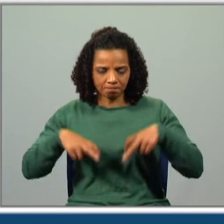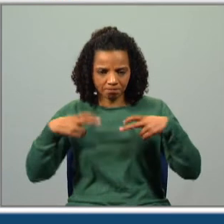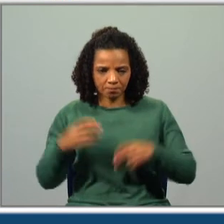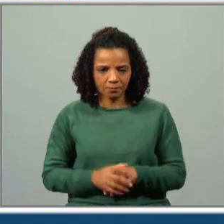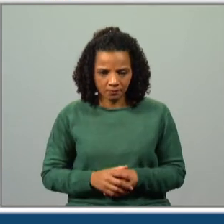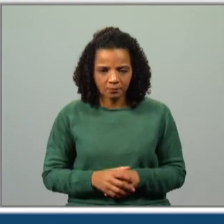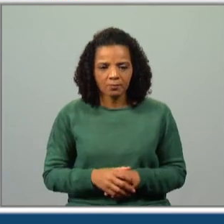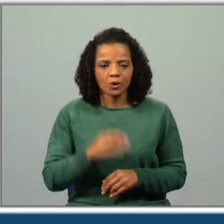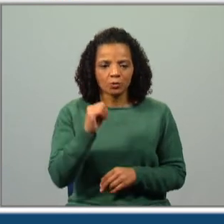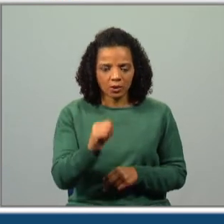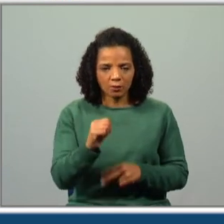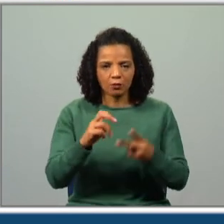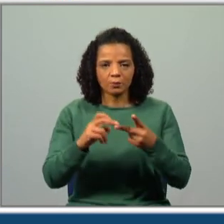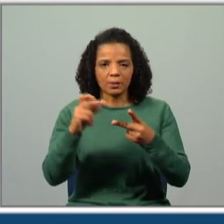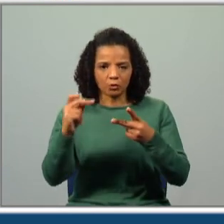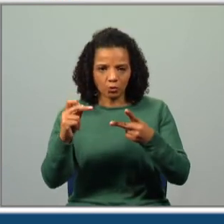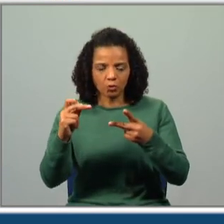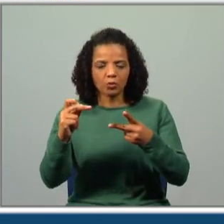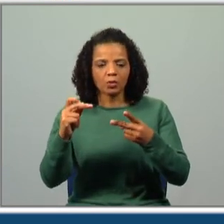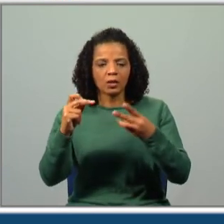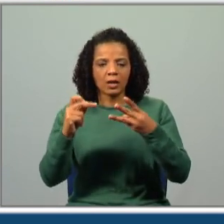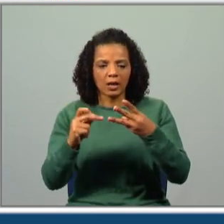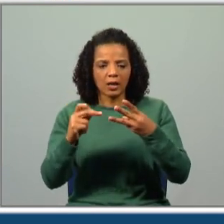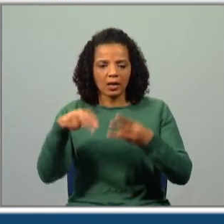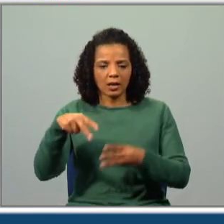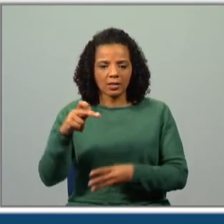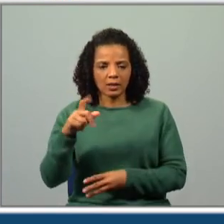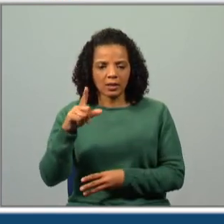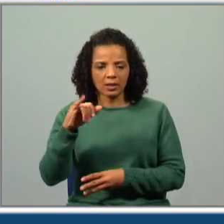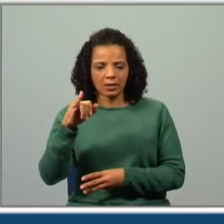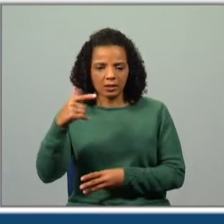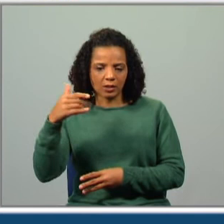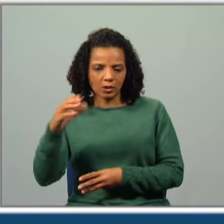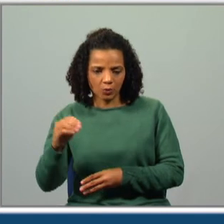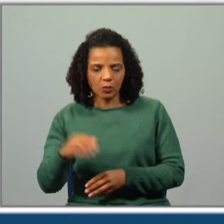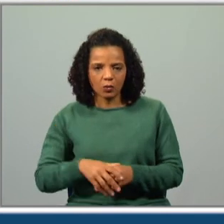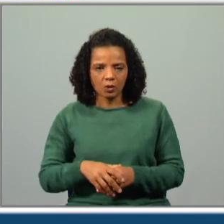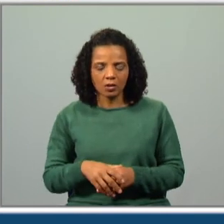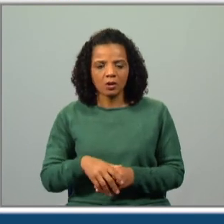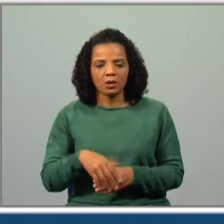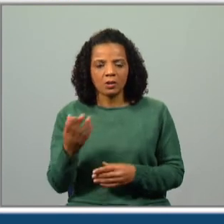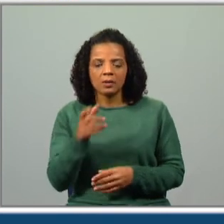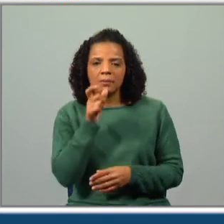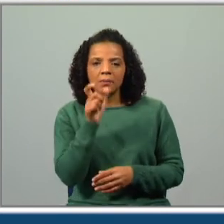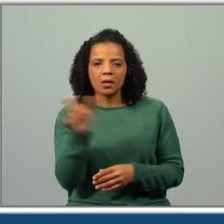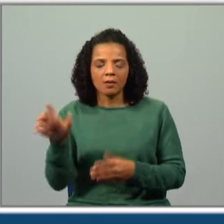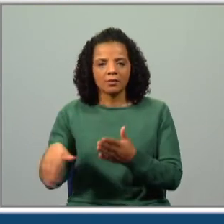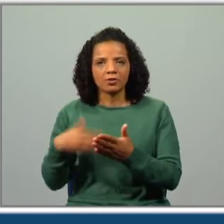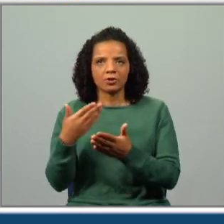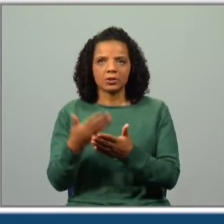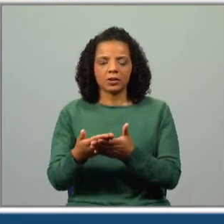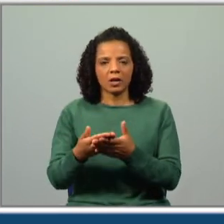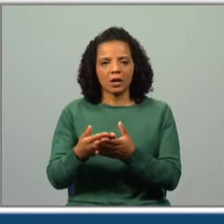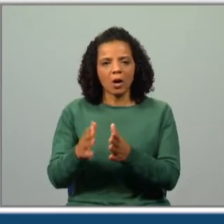analítico. Que é o reforço do adjetivo é feito com o auxílio de palavras que dão a ideia de intensidade.